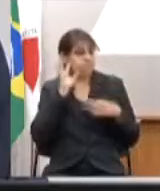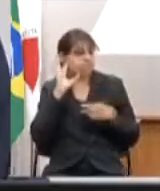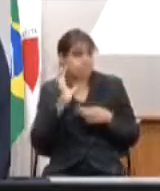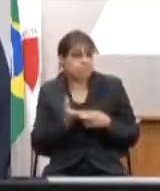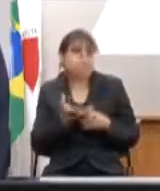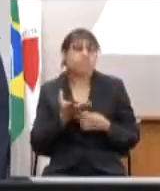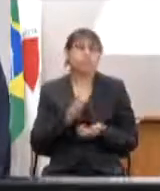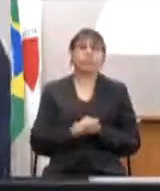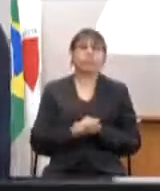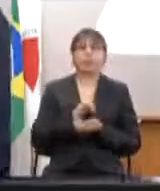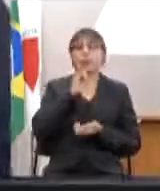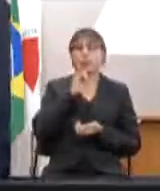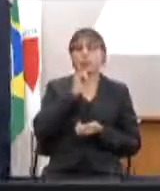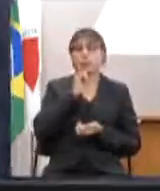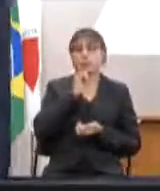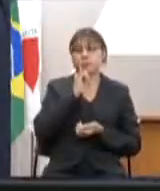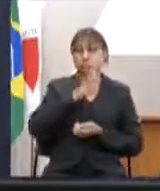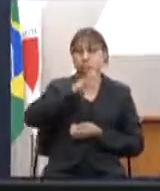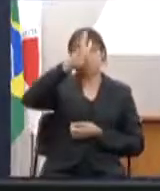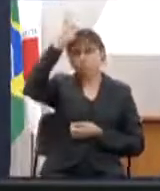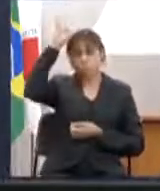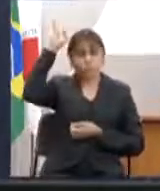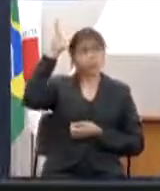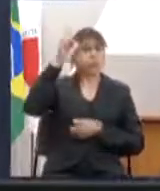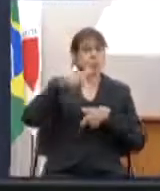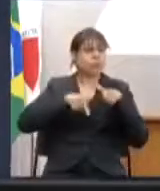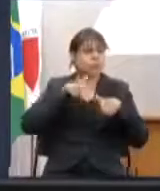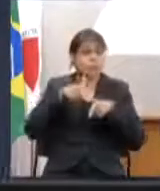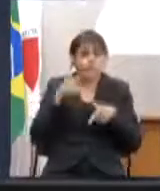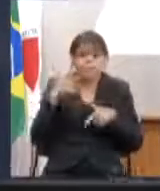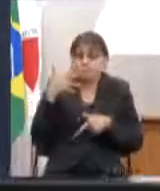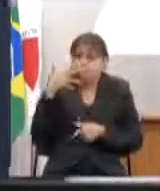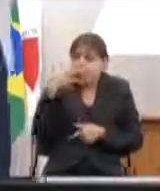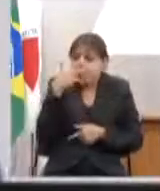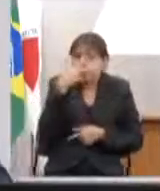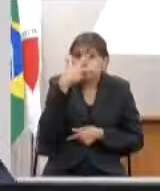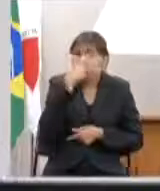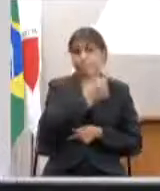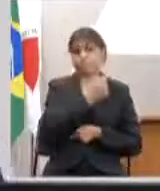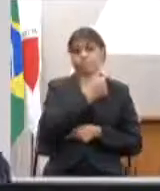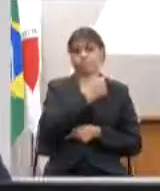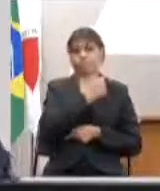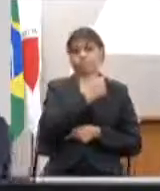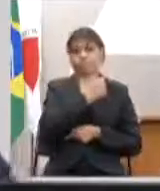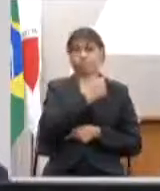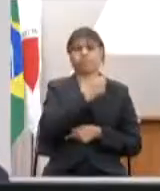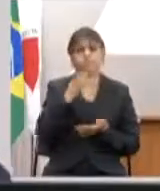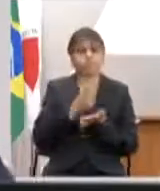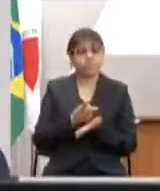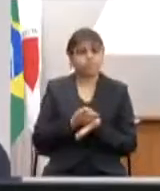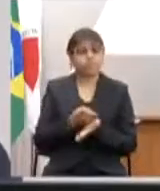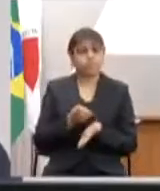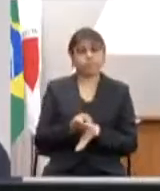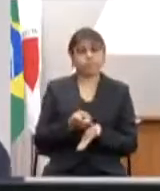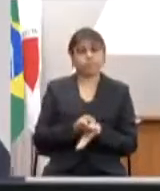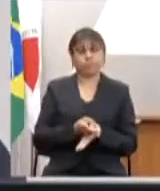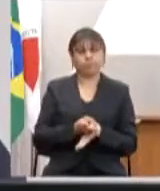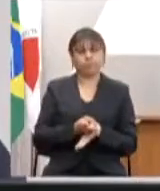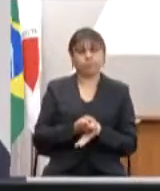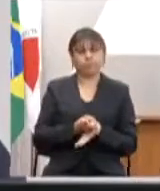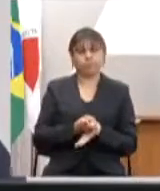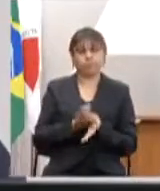por exemplo o corpo de bombeiro que faz um trabalho maravilhoso maravilhoso está sempre a gente também ali a